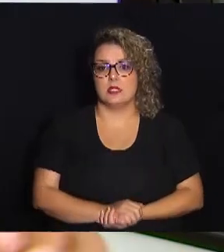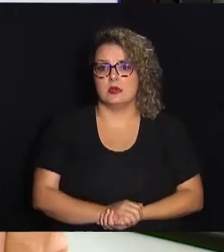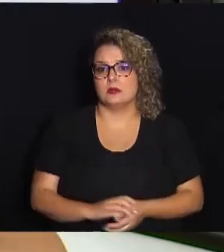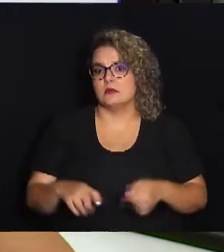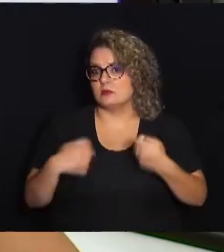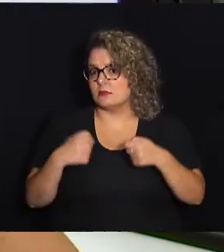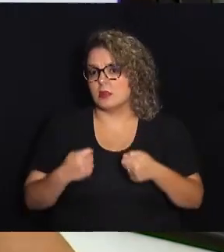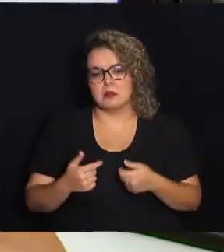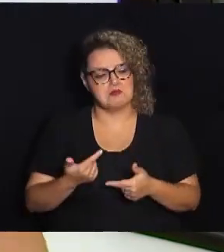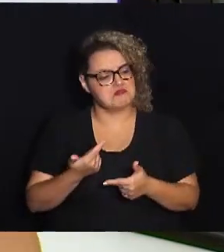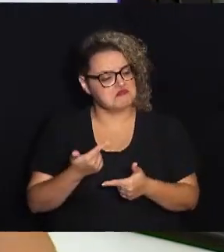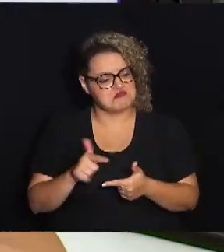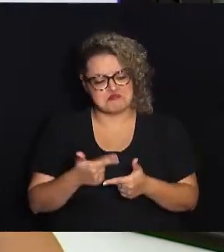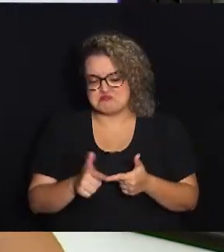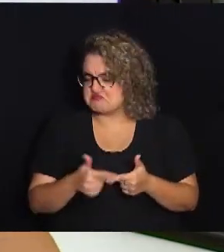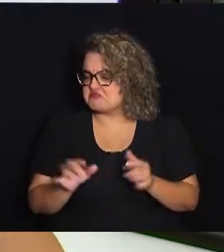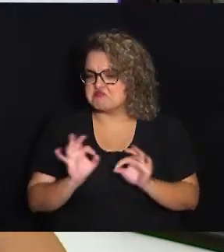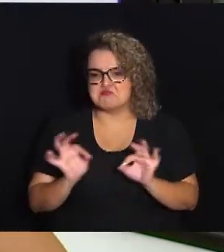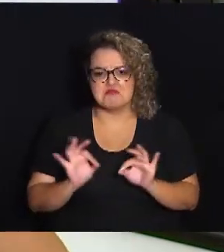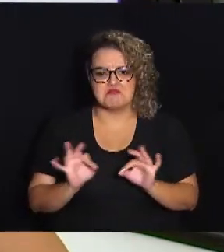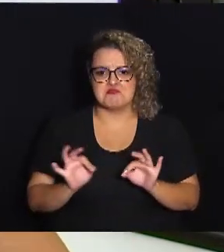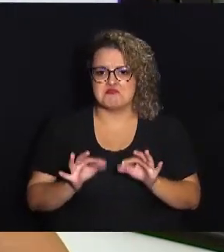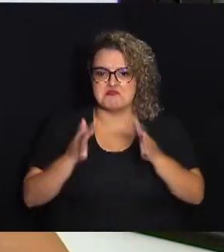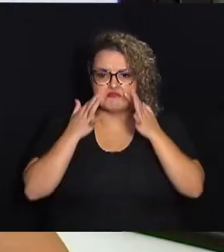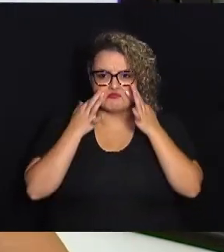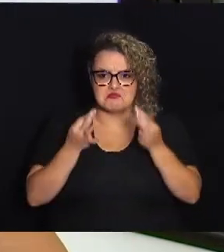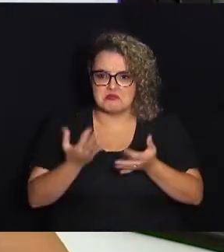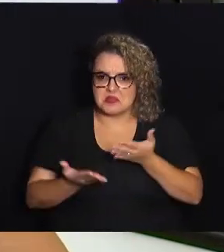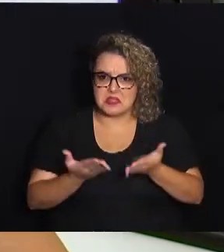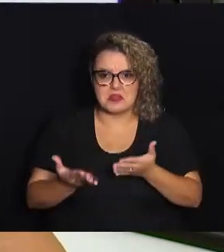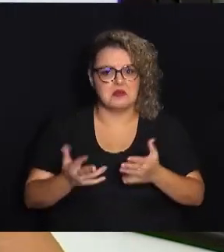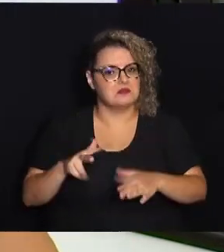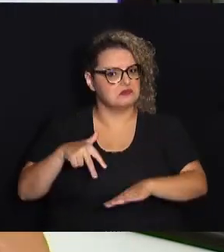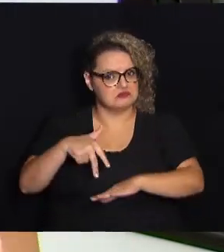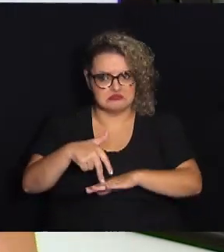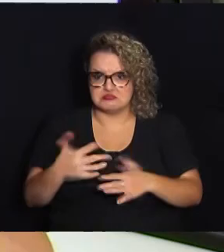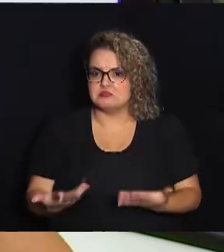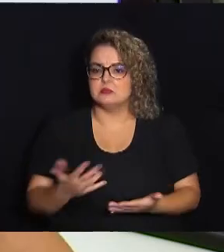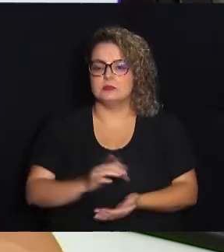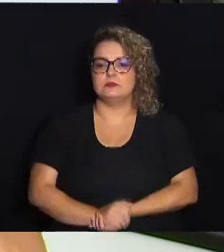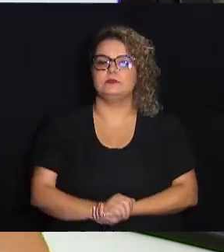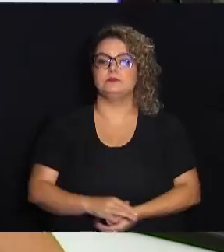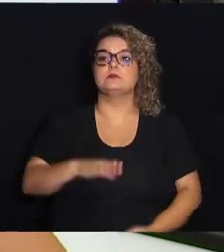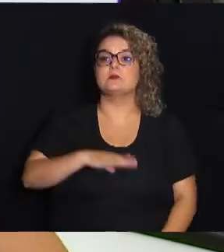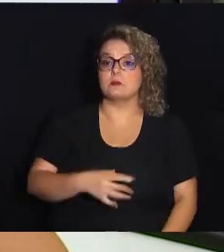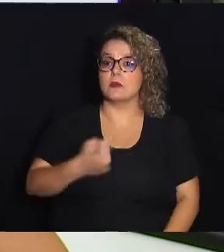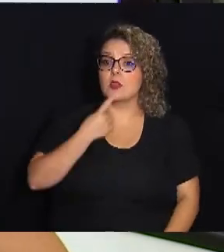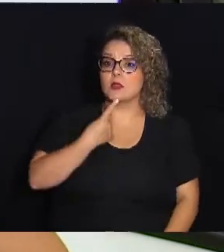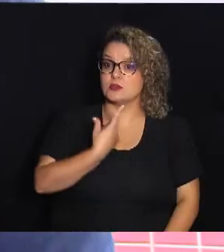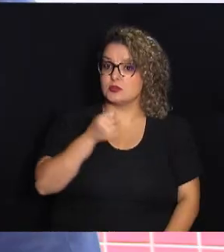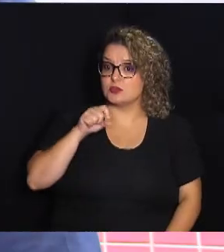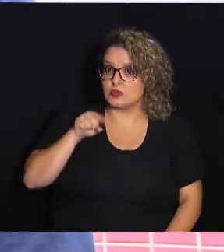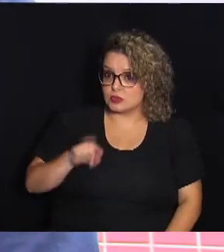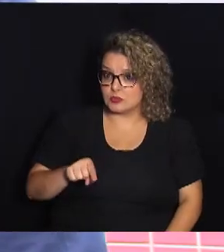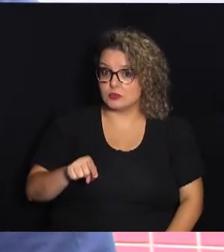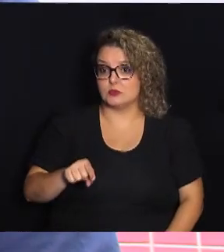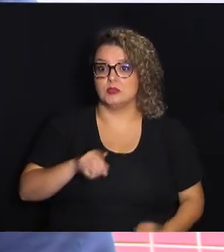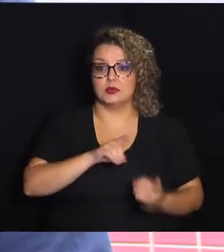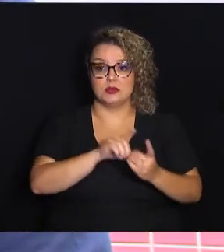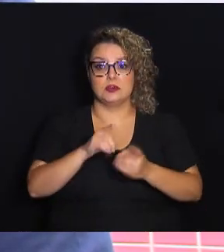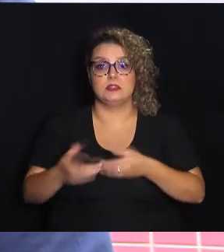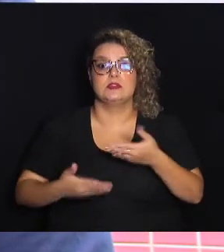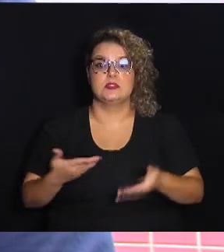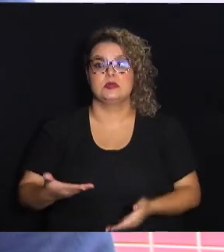as orientações necessárias sem problema nenhum, super atencioso, super prestativo. Campinas teve